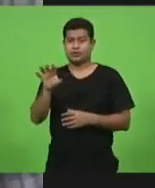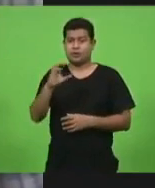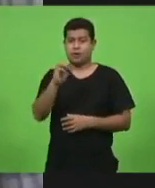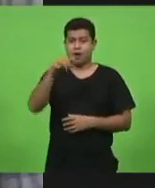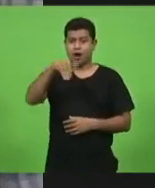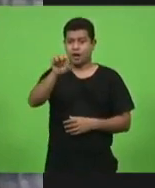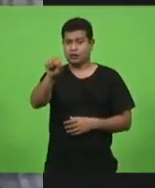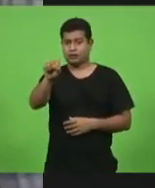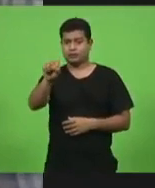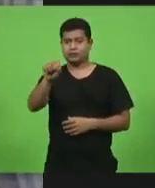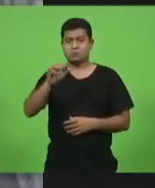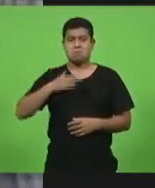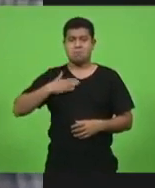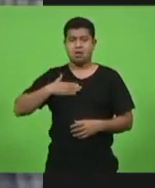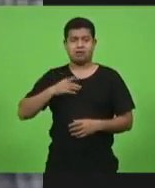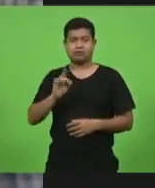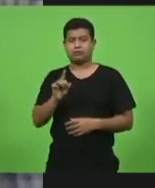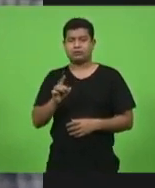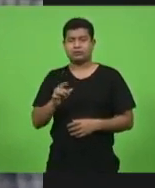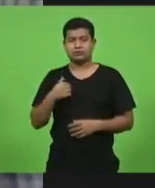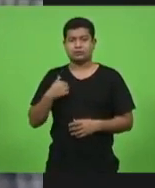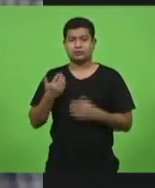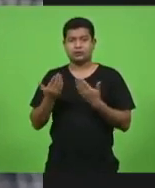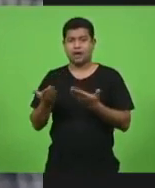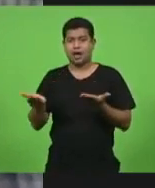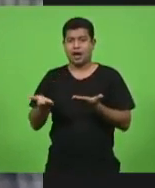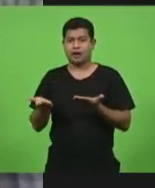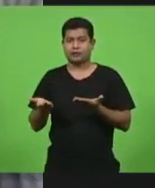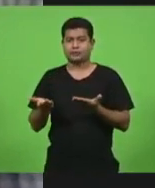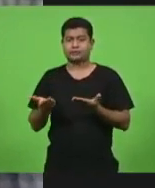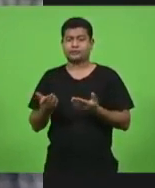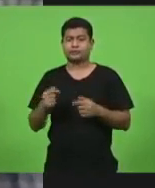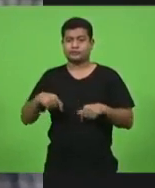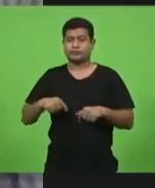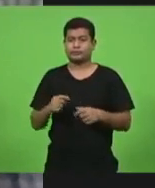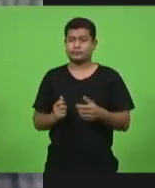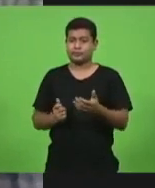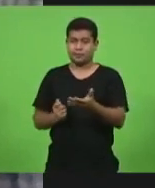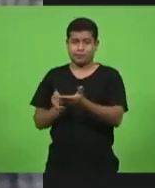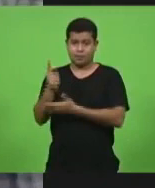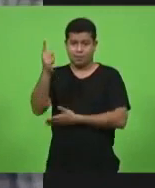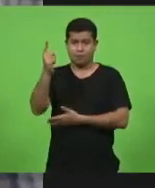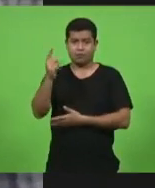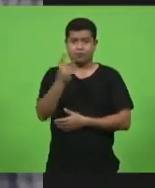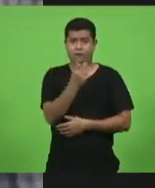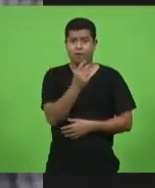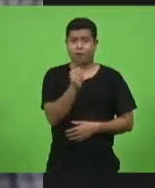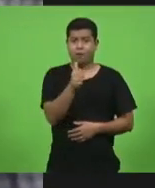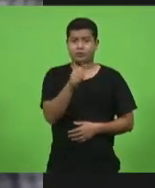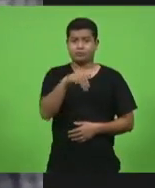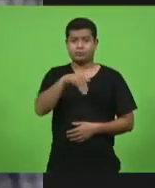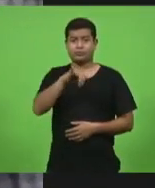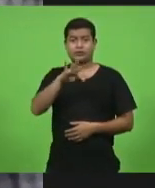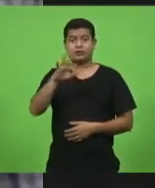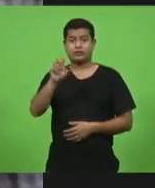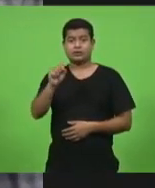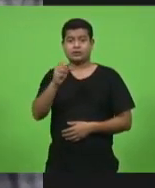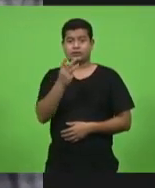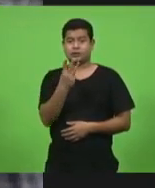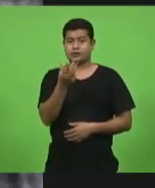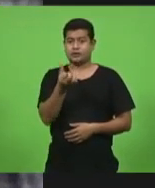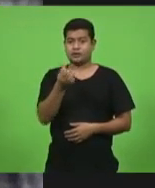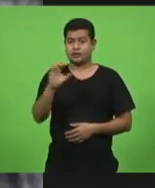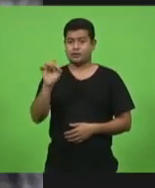Saúde não são meus o Brasil até agora comprou 11 milhões 360 mil doses de vacina